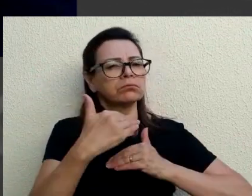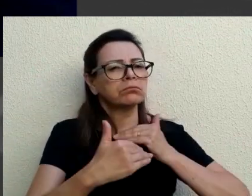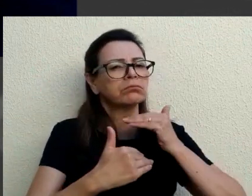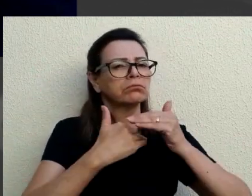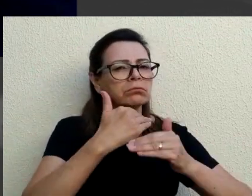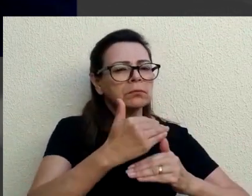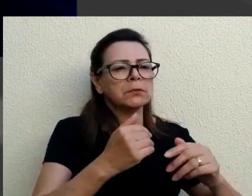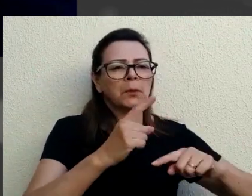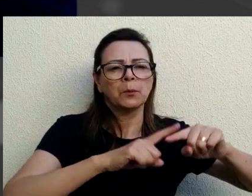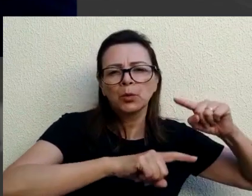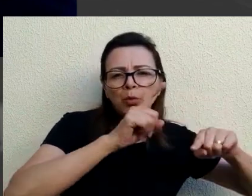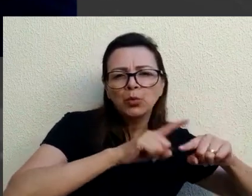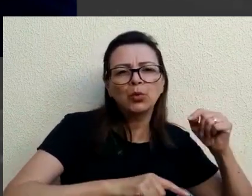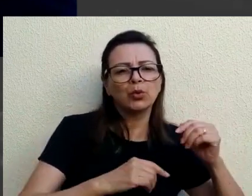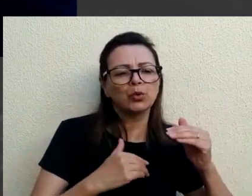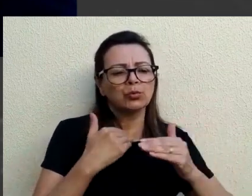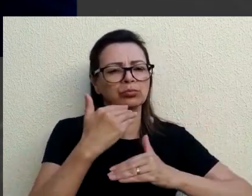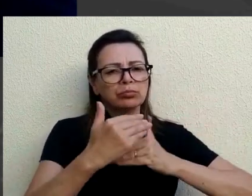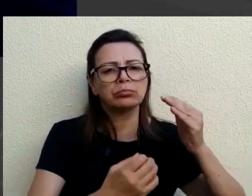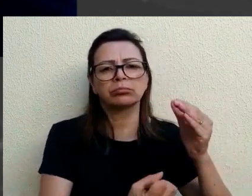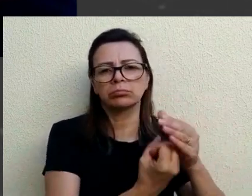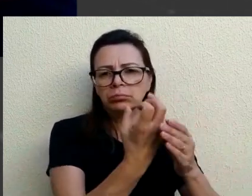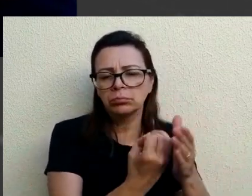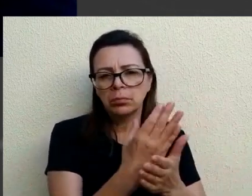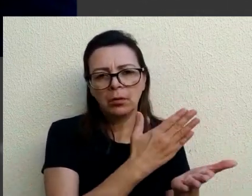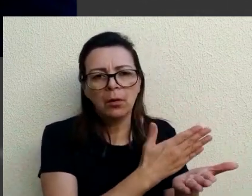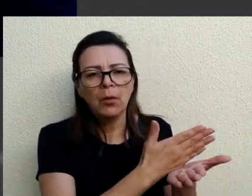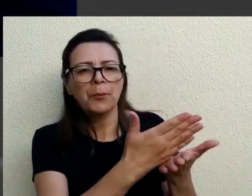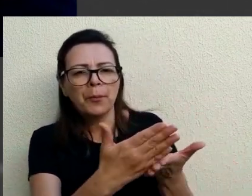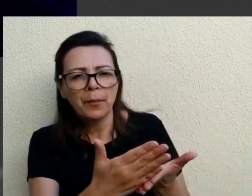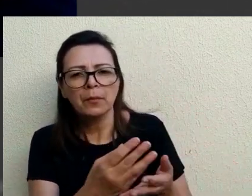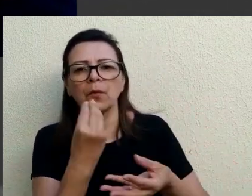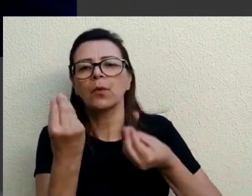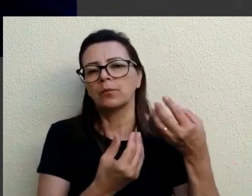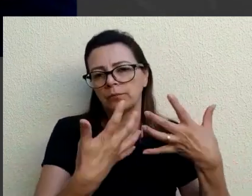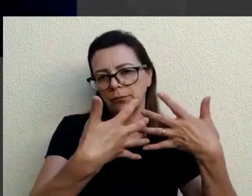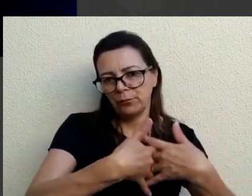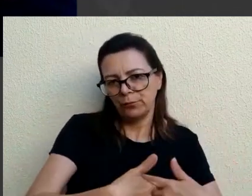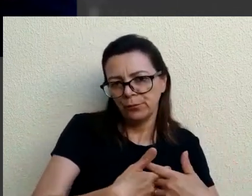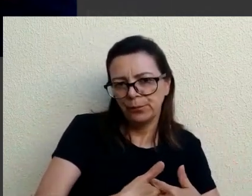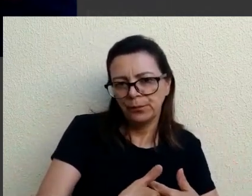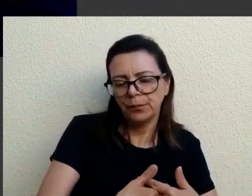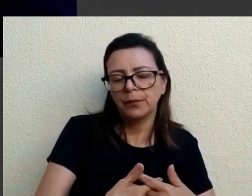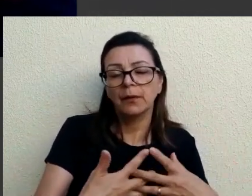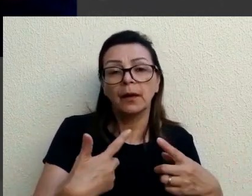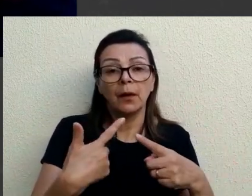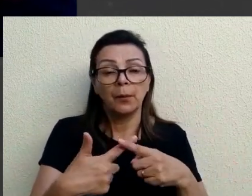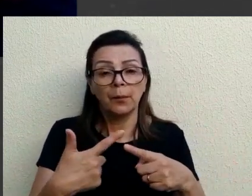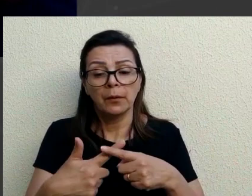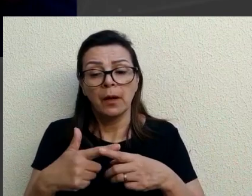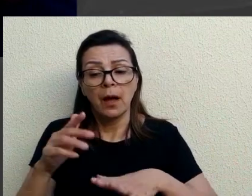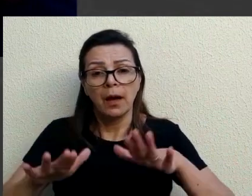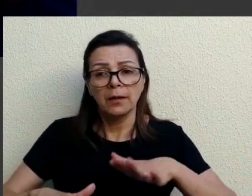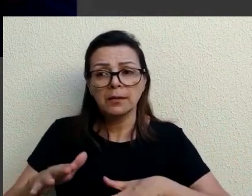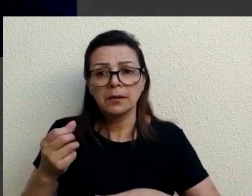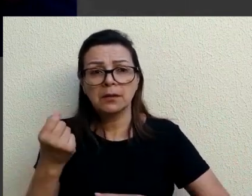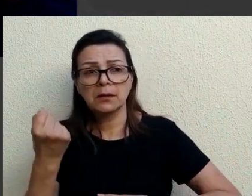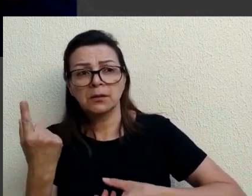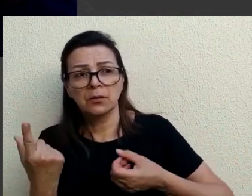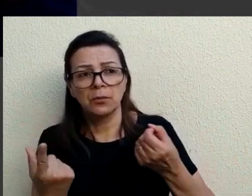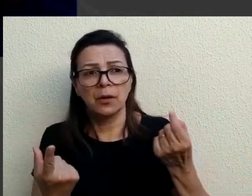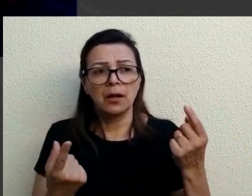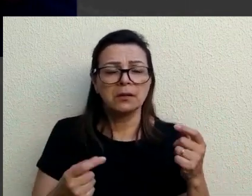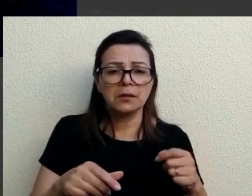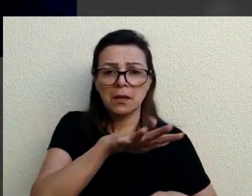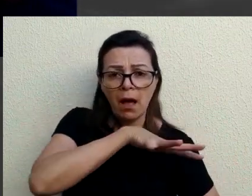desenvolvimento de produtos e processos desde o início ver como que isso funciona porque existe uma, às vezes